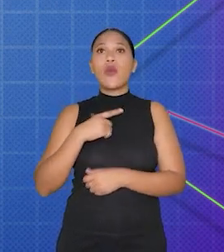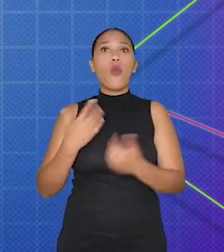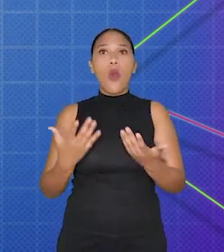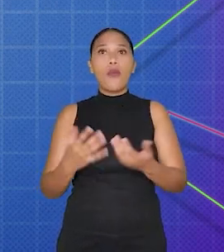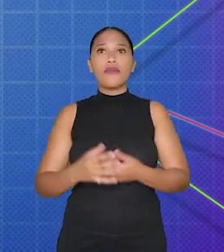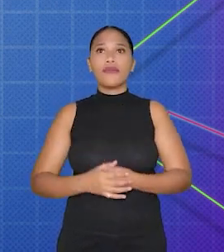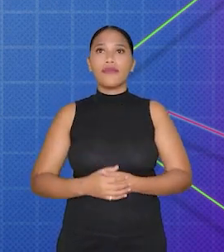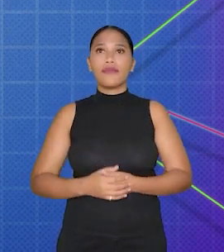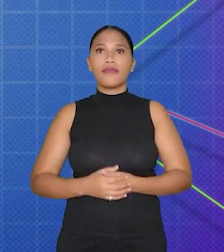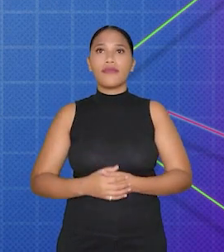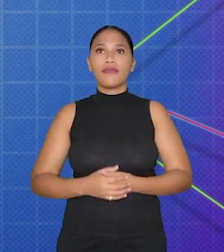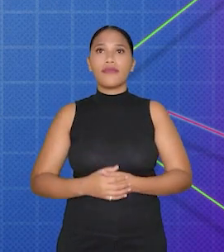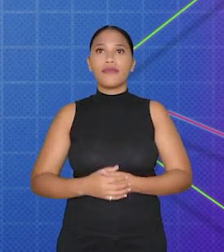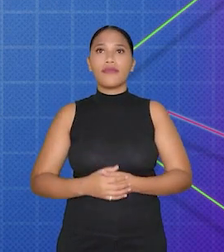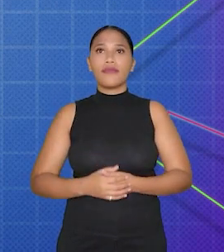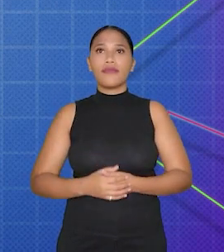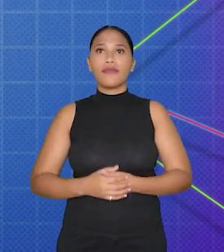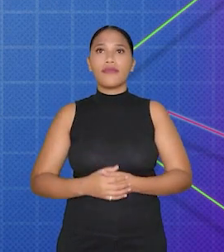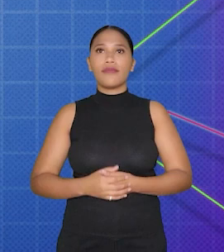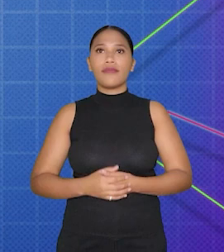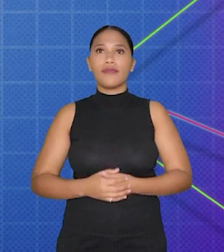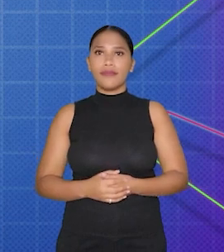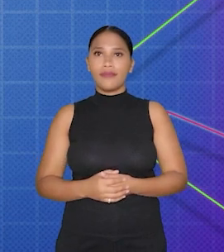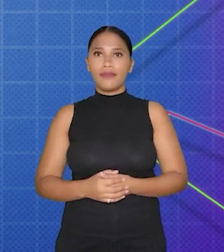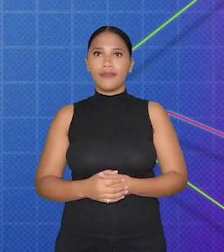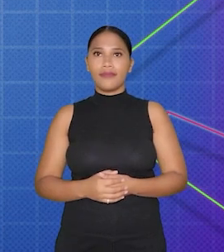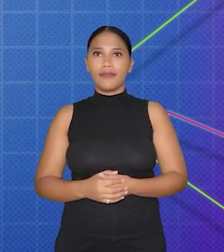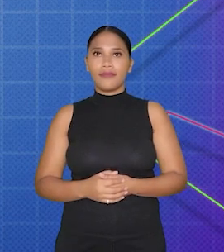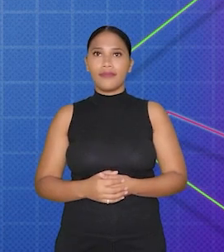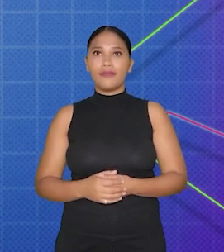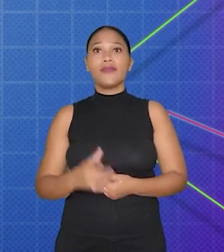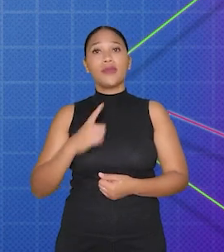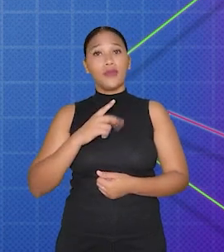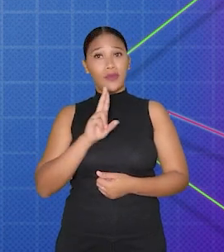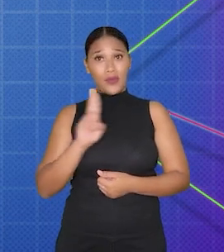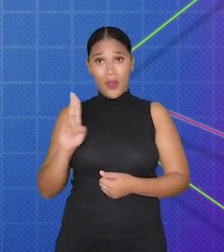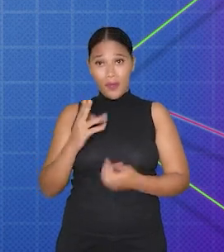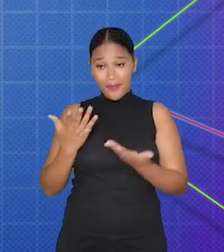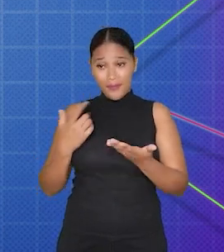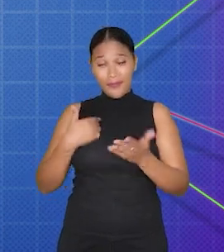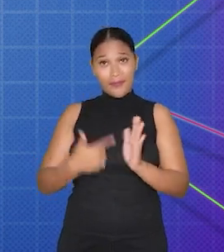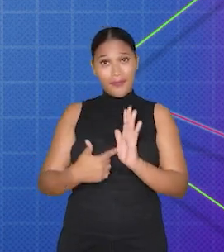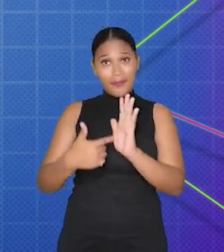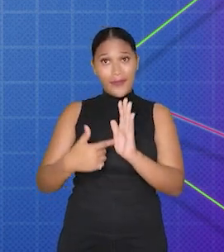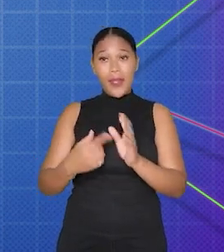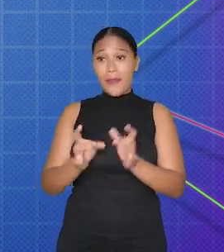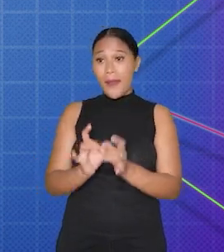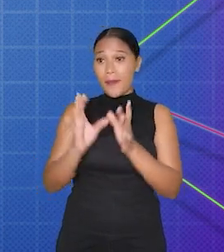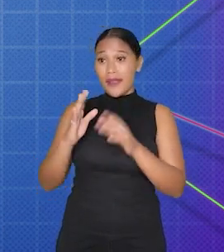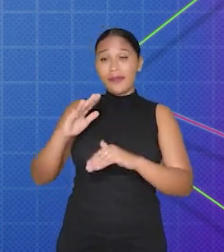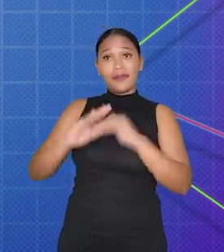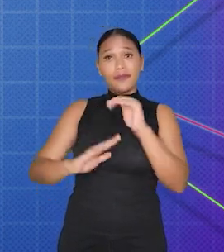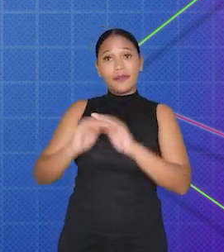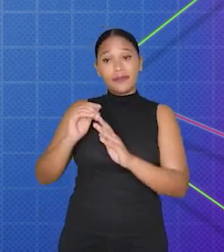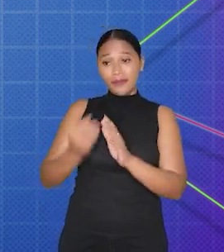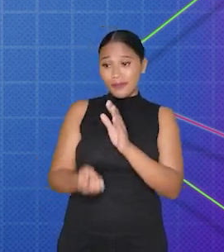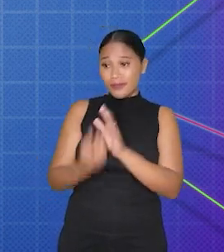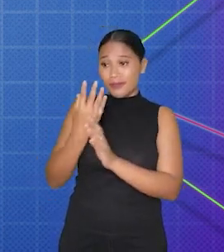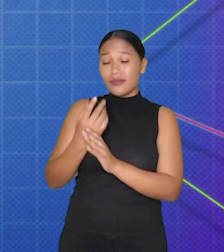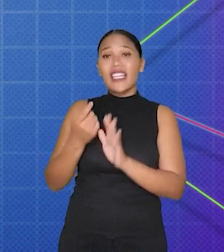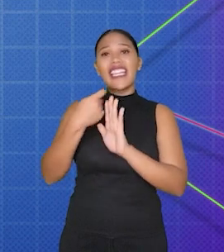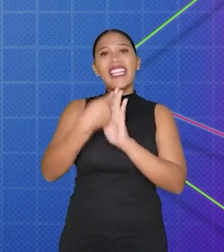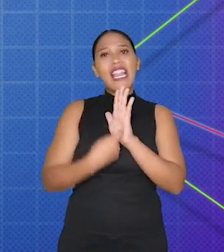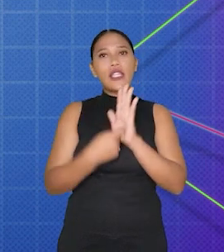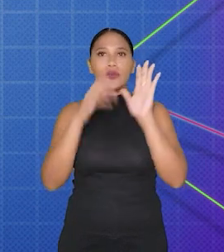incluem Efeito sonoro referente ao que o professor está citando. Sprite Fonte+, um plugin que permite aos desenvolvedores criar textos